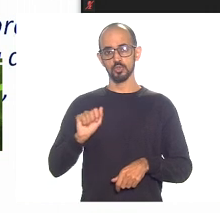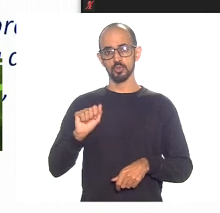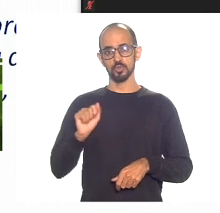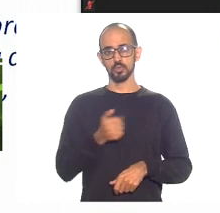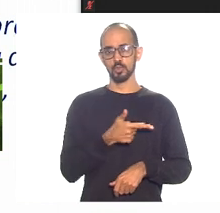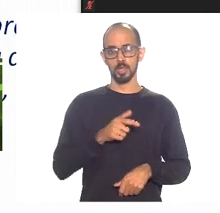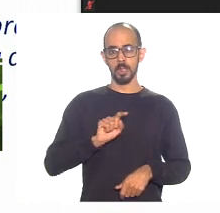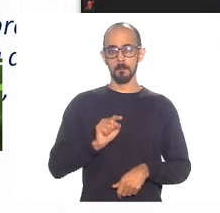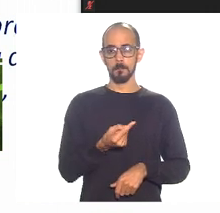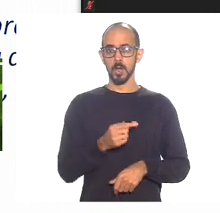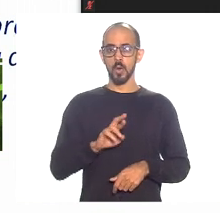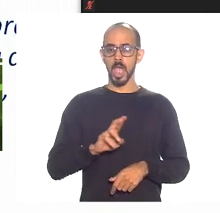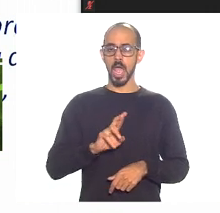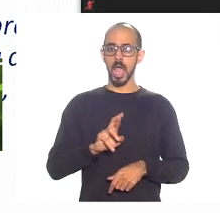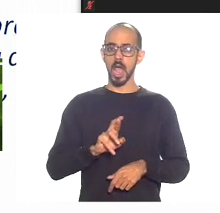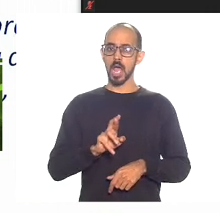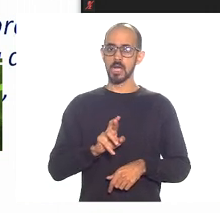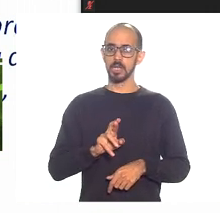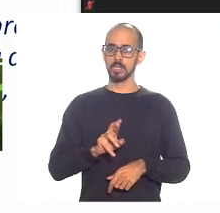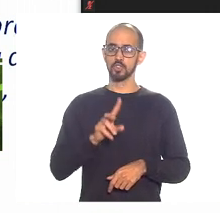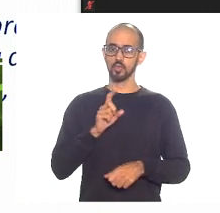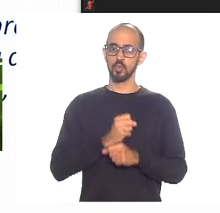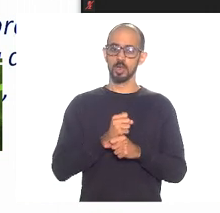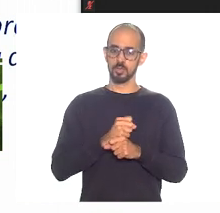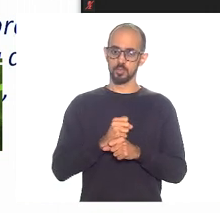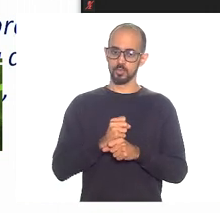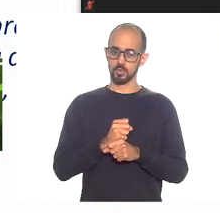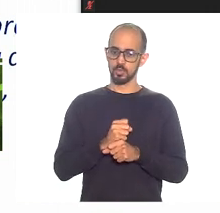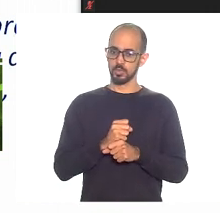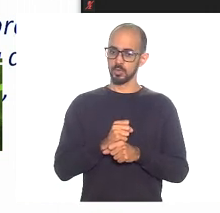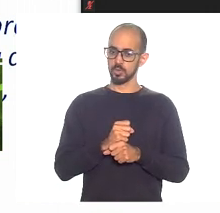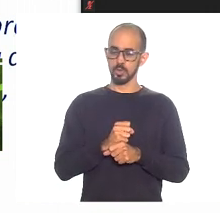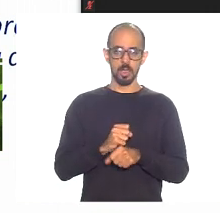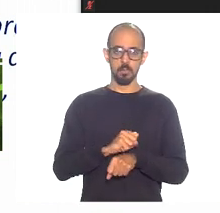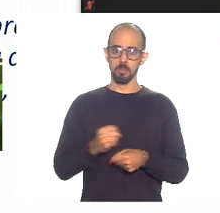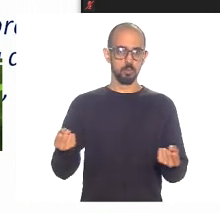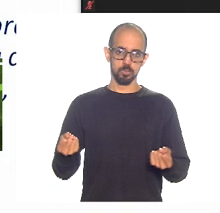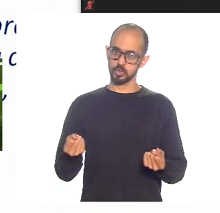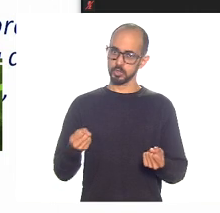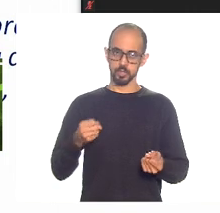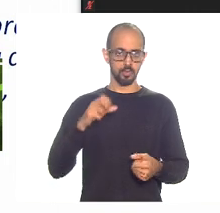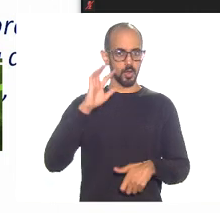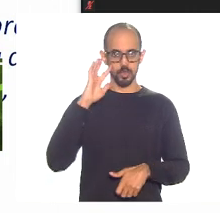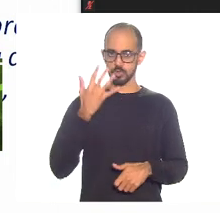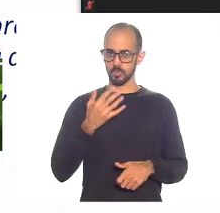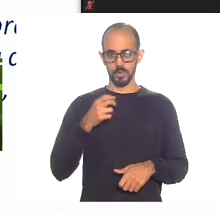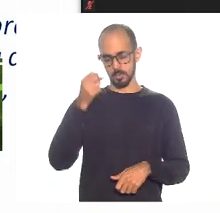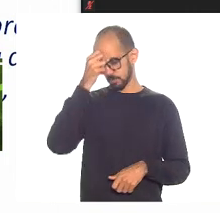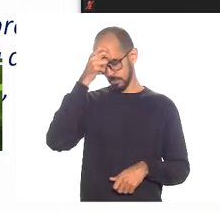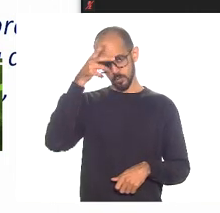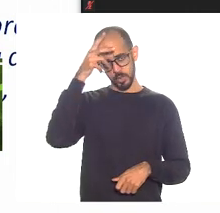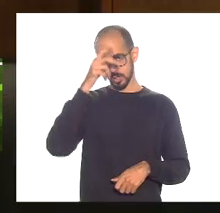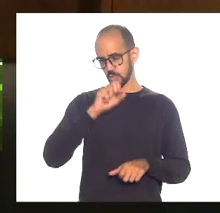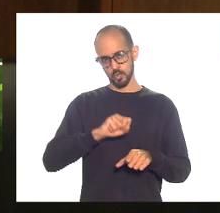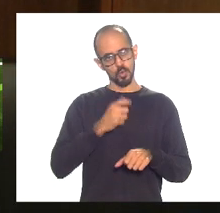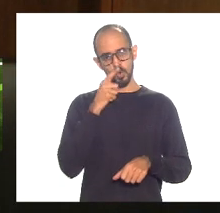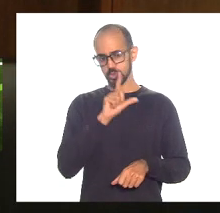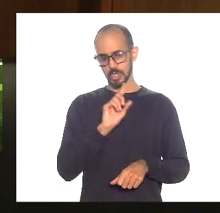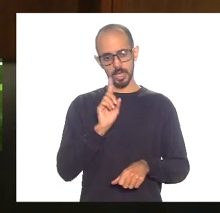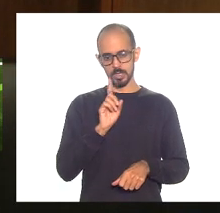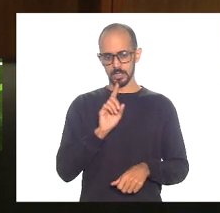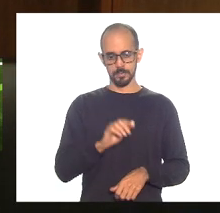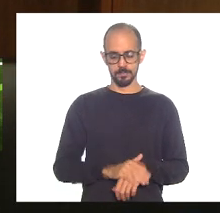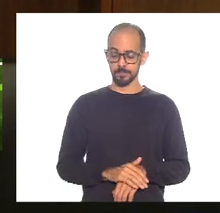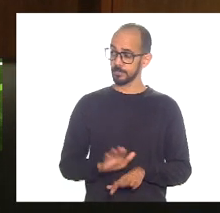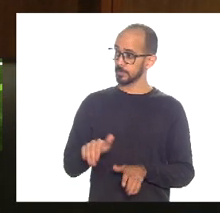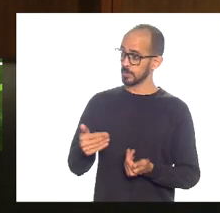habitante. Nem se botar o Papa para ser prefeito de São Gonçalo, vai conseguir resolver São Gonçalo. É isso, presidente. Bem, primeiro que eu vou descer o